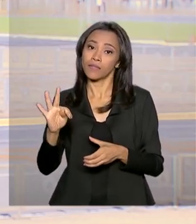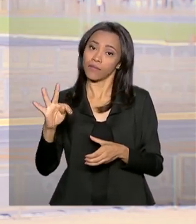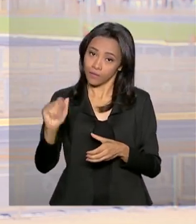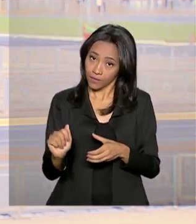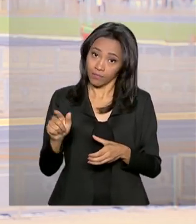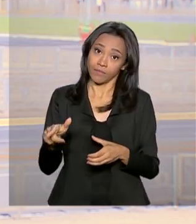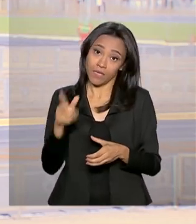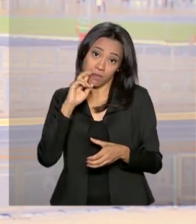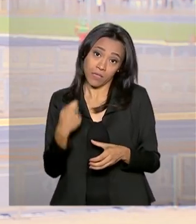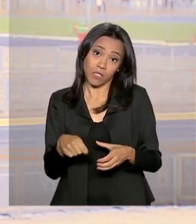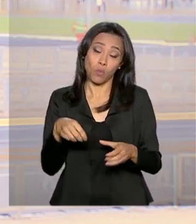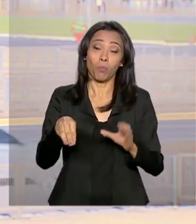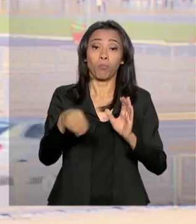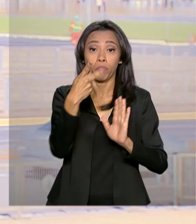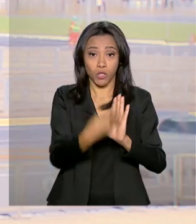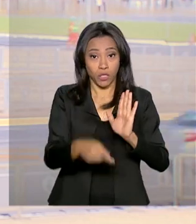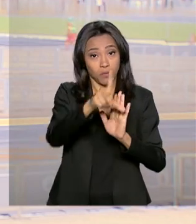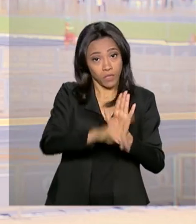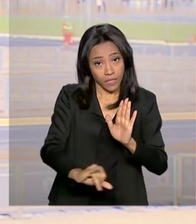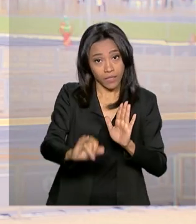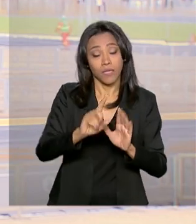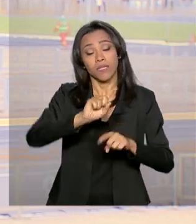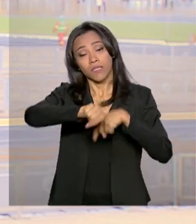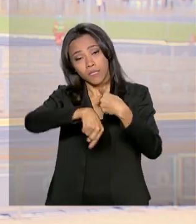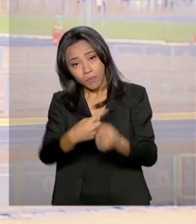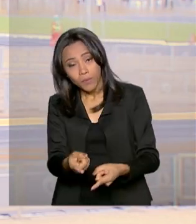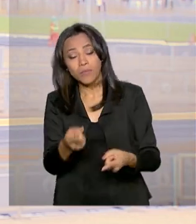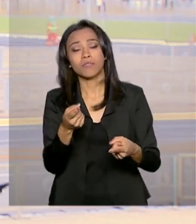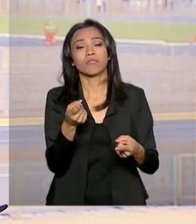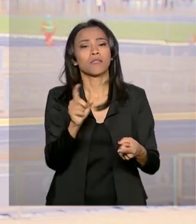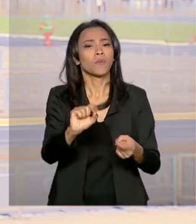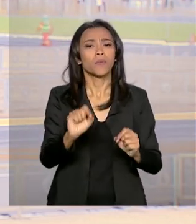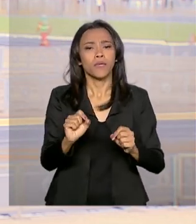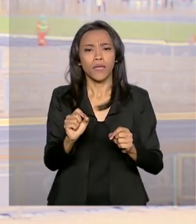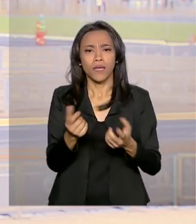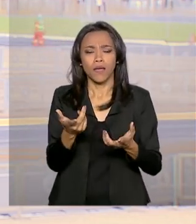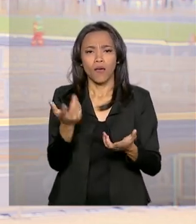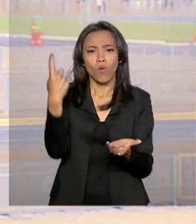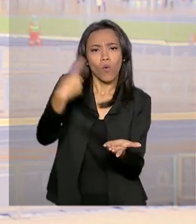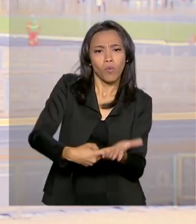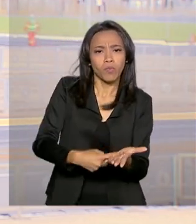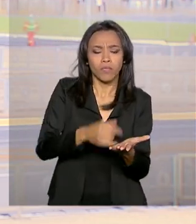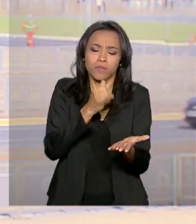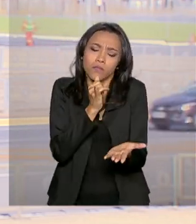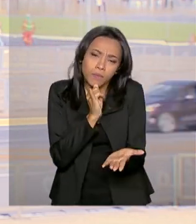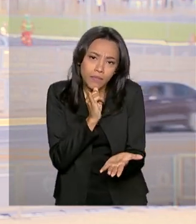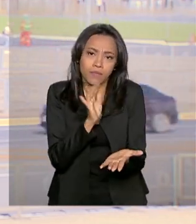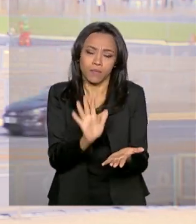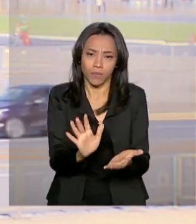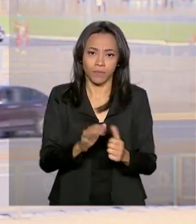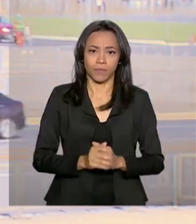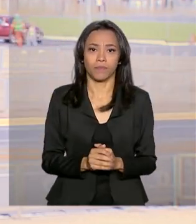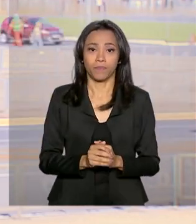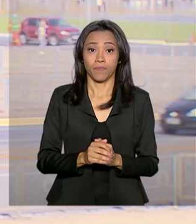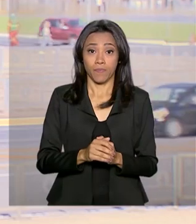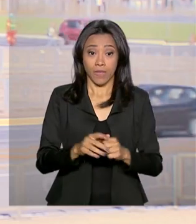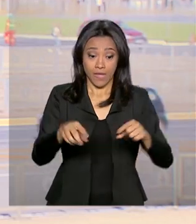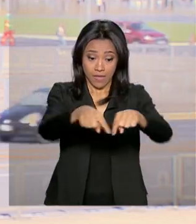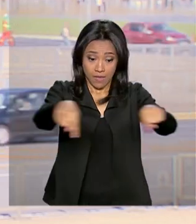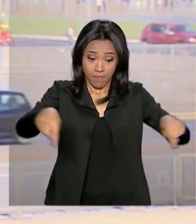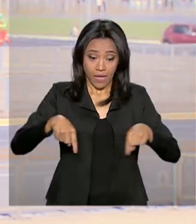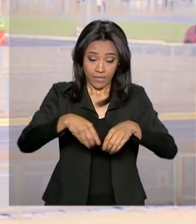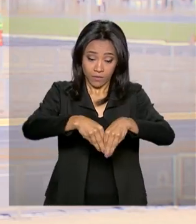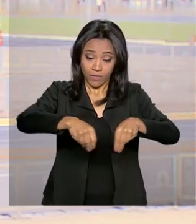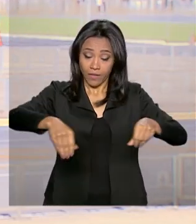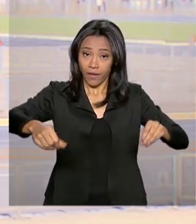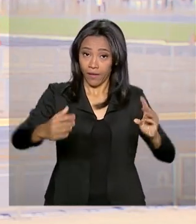mantiveram a redução dos ministérios e redistribuíram ali alguns órgãos e funções, como por exemplo, a demarcação de terras